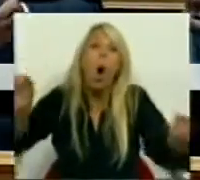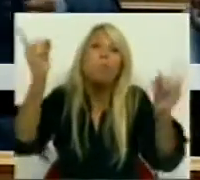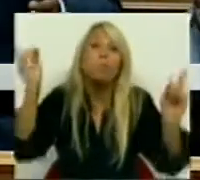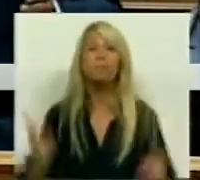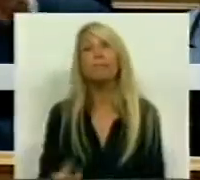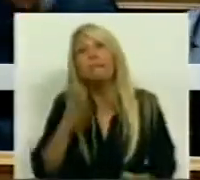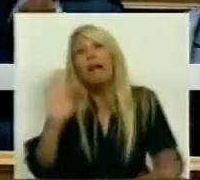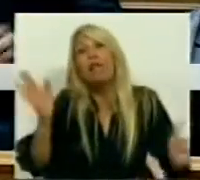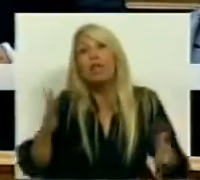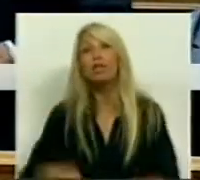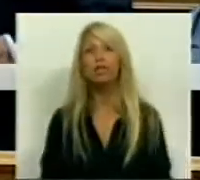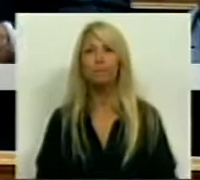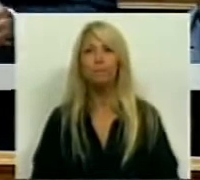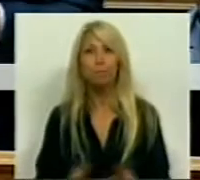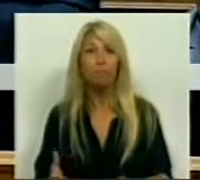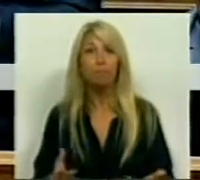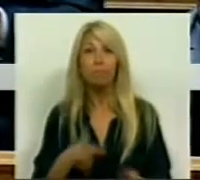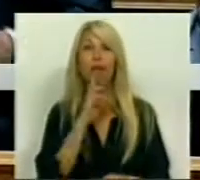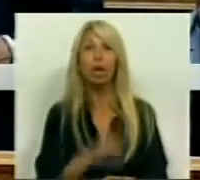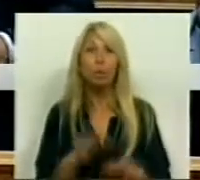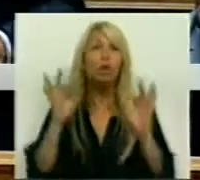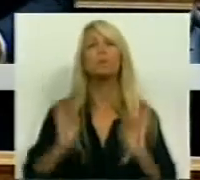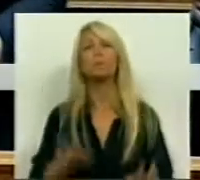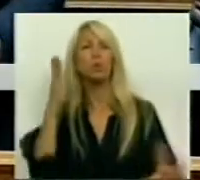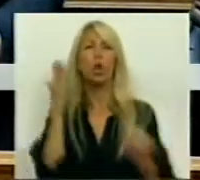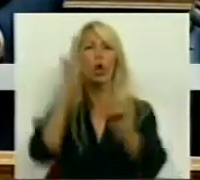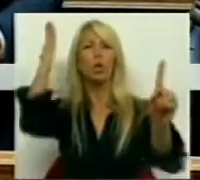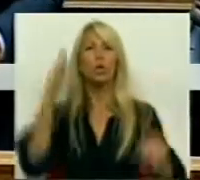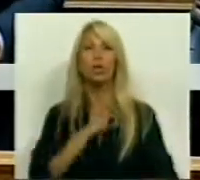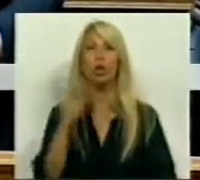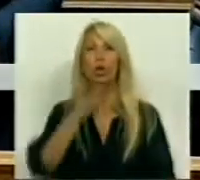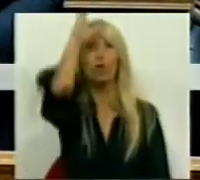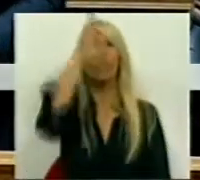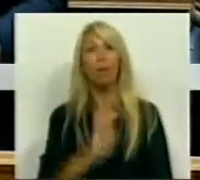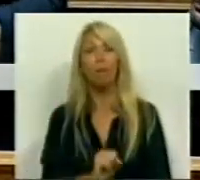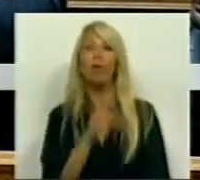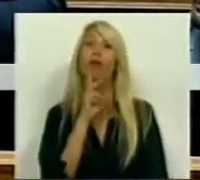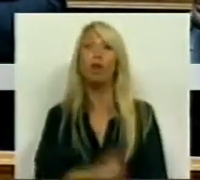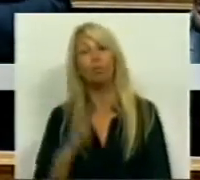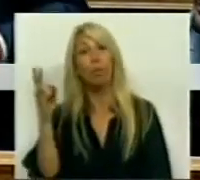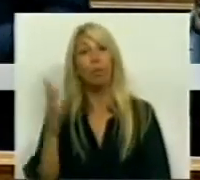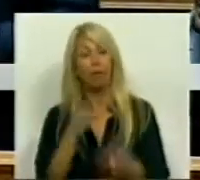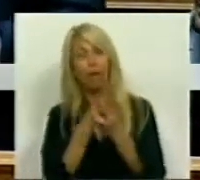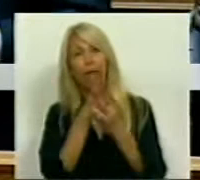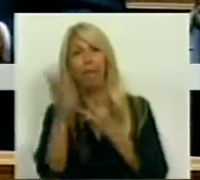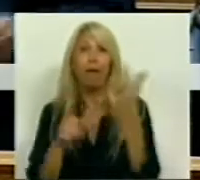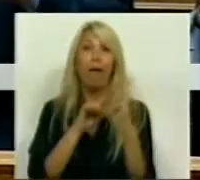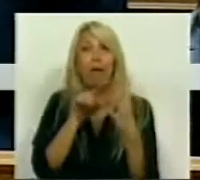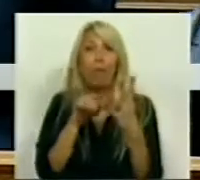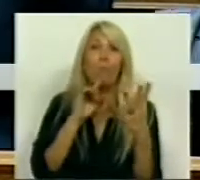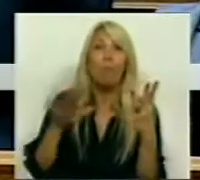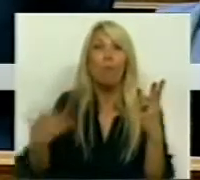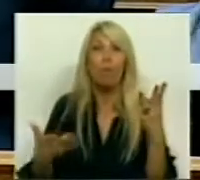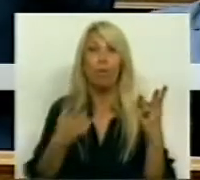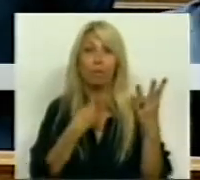precisa e concisa do Sr. Primeiro-Ministro, que respondeu com uma tripla às questões colocadas. Sr. Primeiro-Ministro,